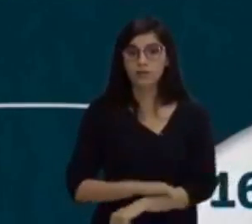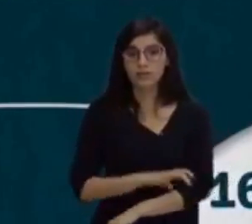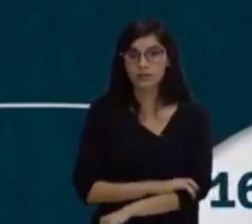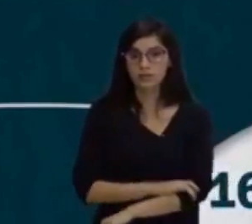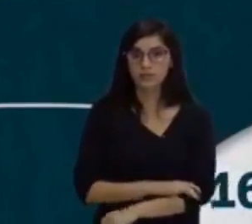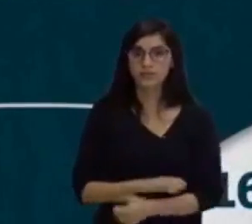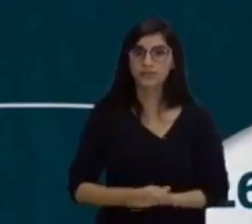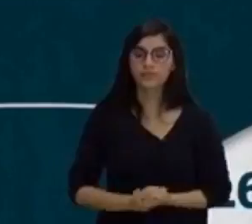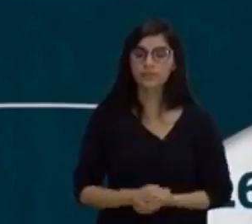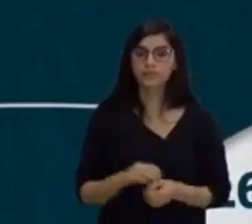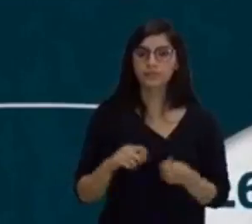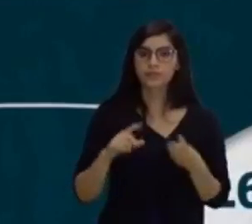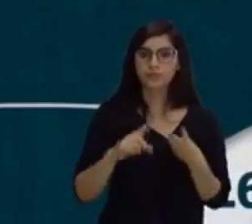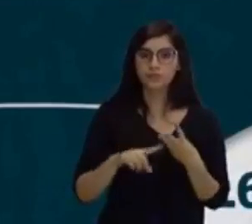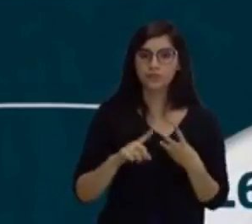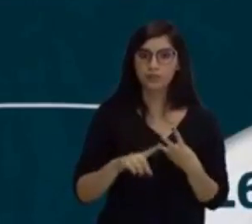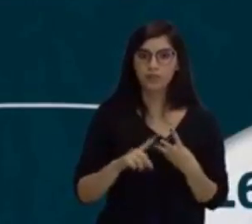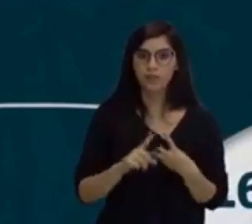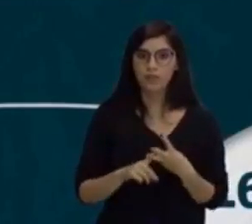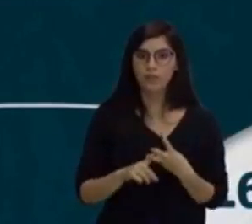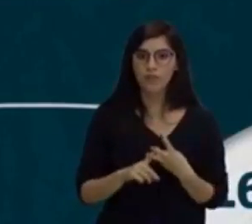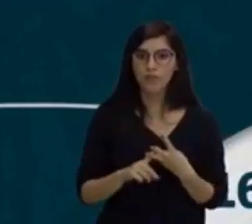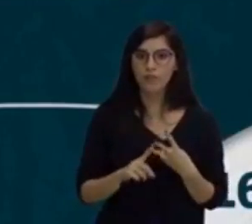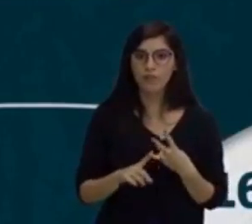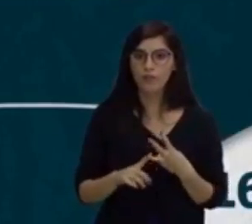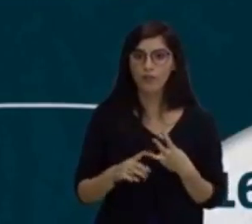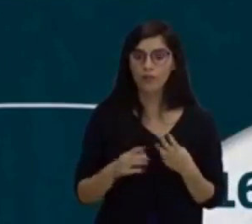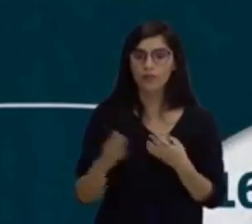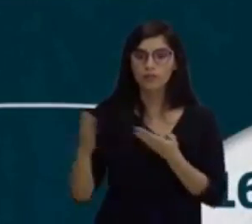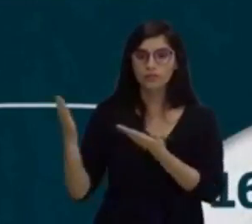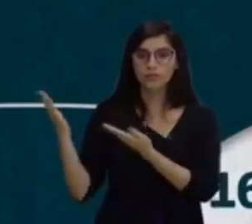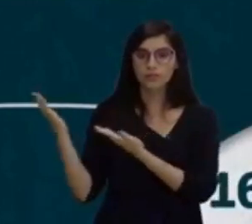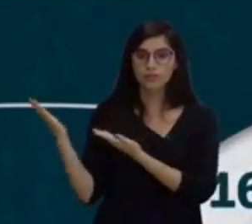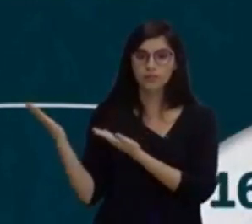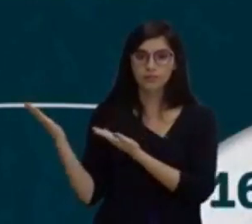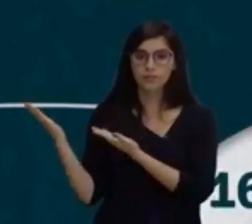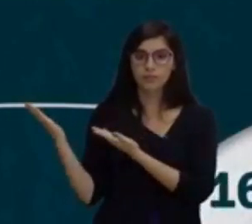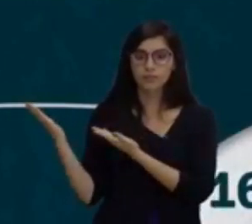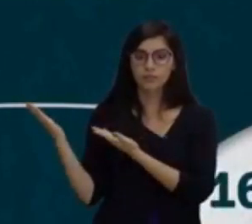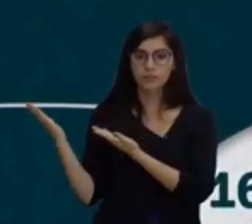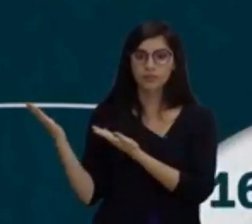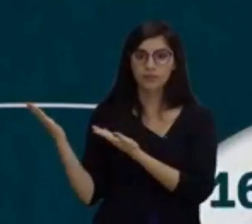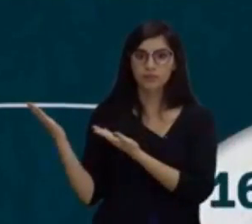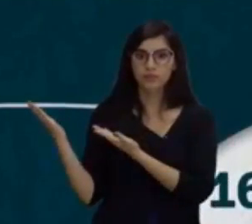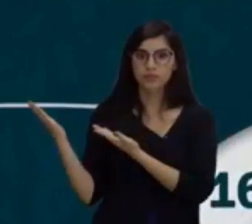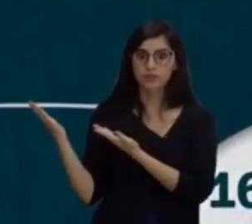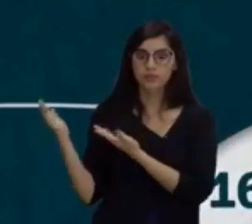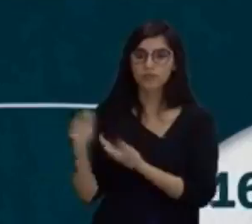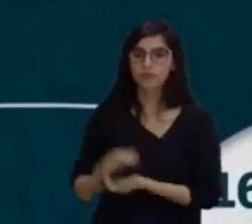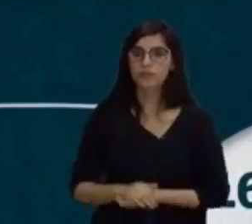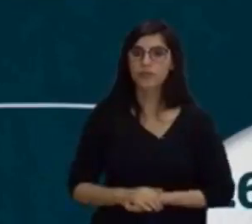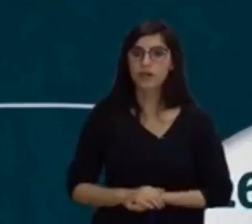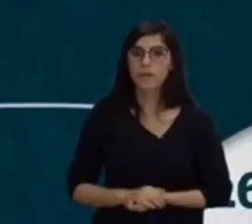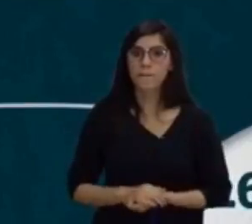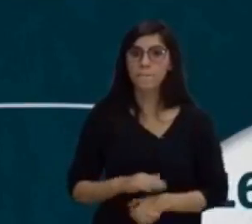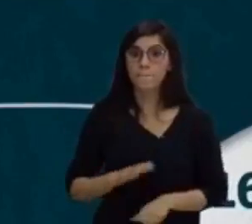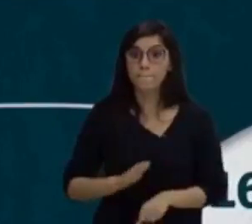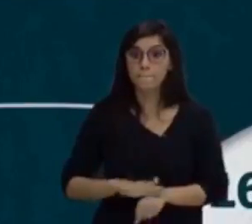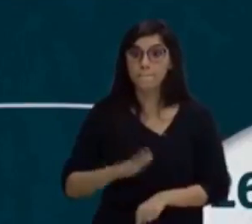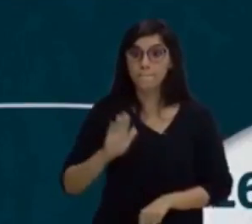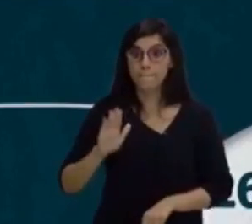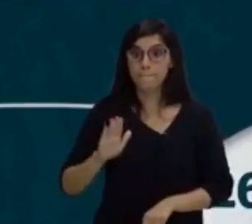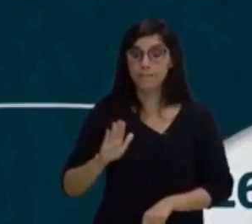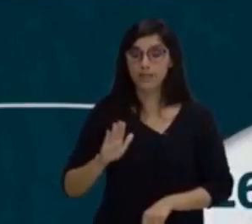Olha só o que Fleck e Kramer falaram. A gente já até pulou um pouquinho. É a máxima quantidade de força que um